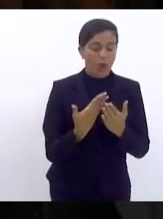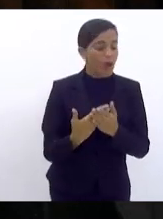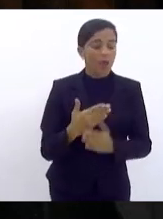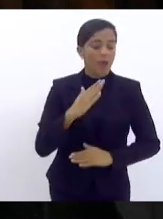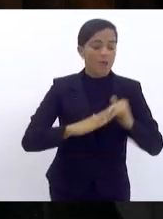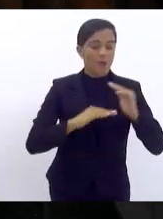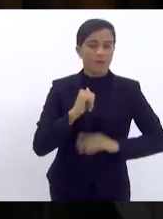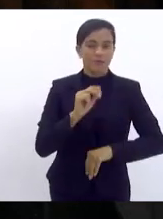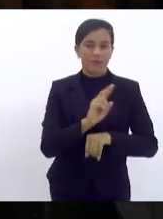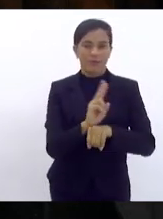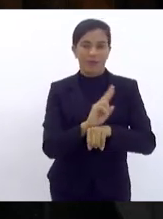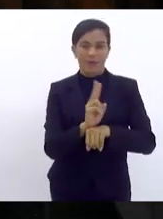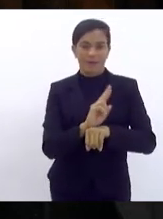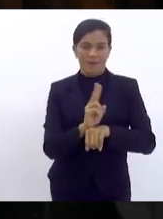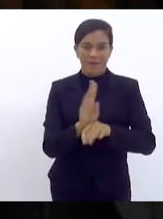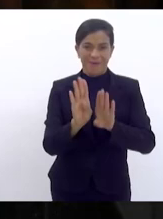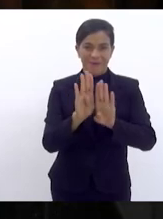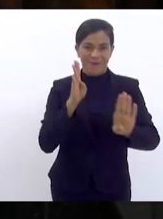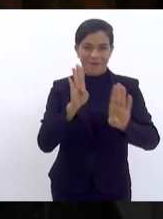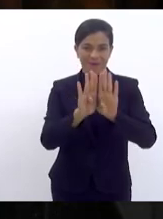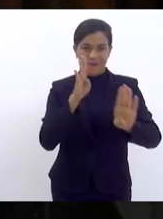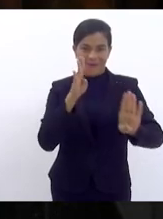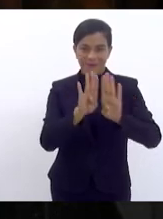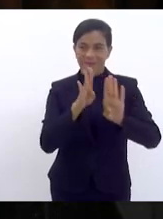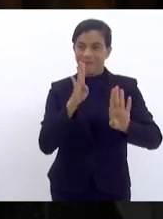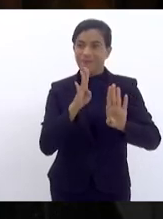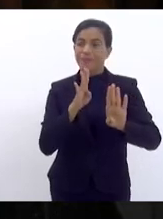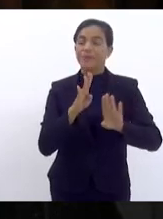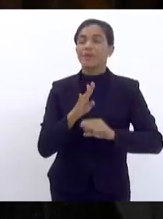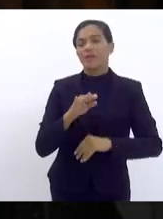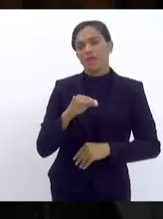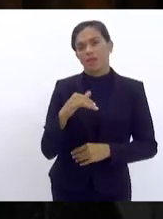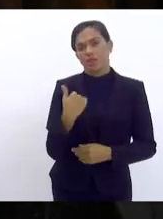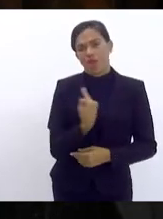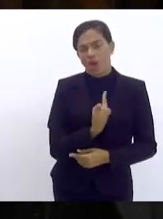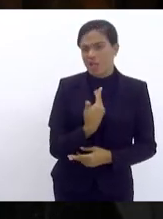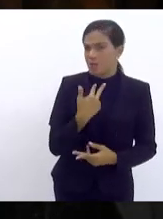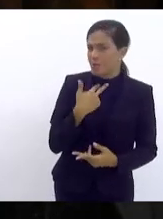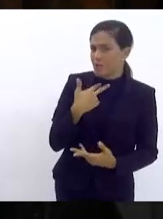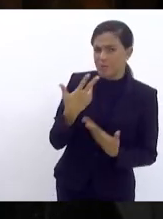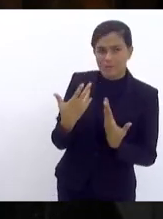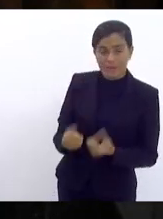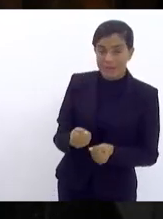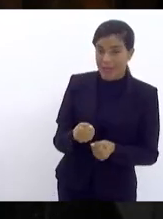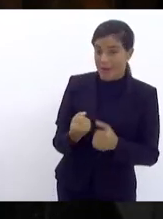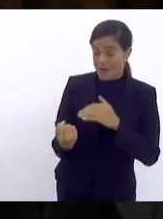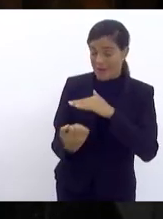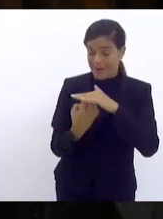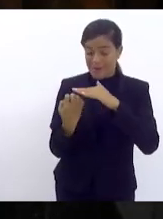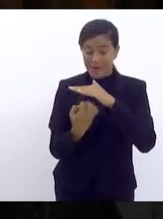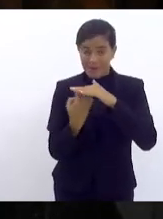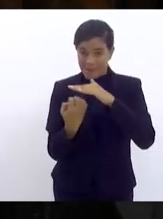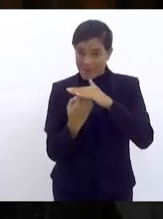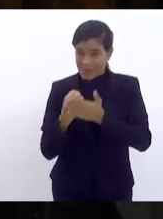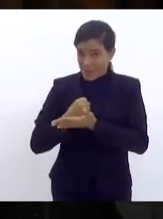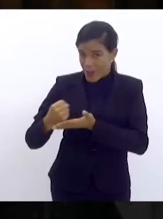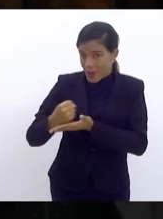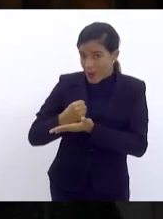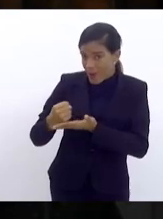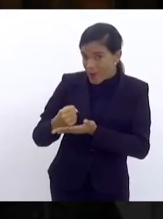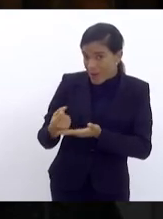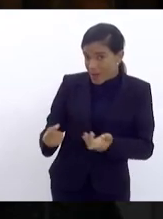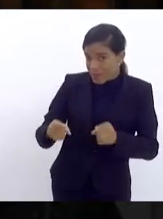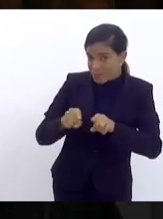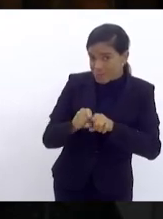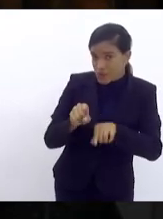porteiros. E não podemos admitir que uma empresa que tem contrato com o